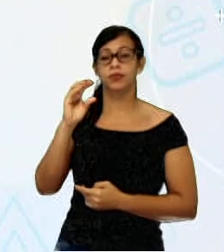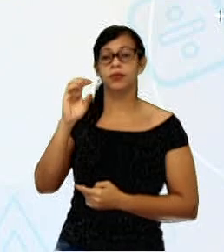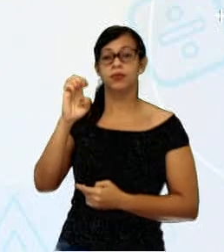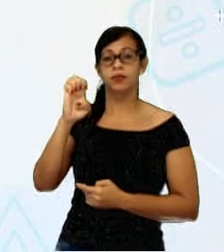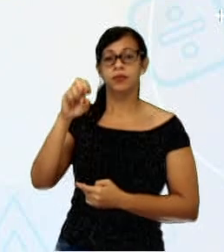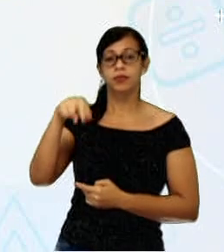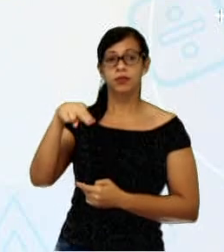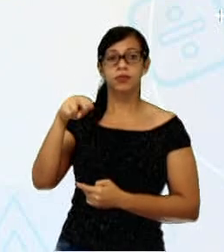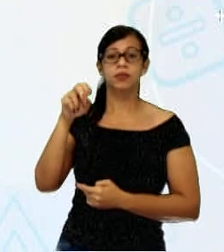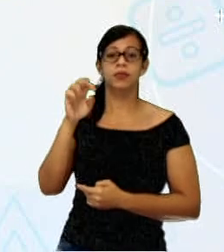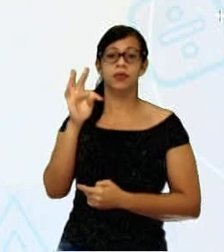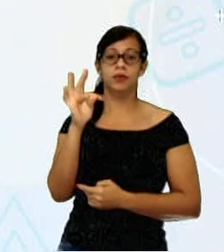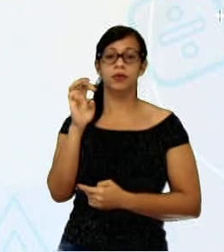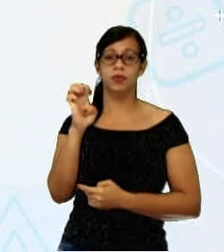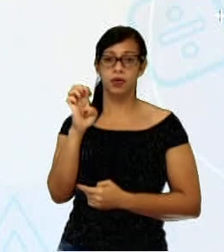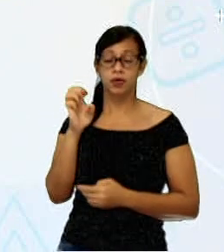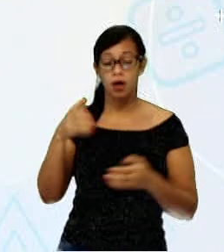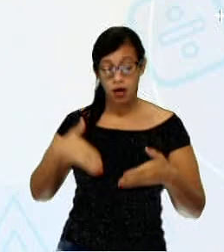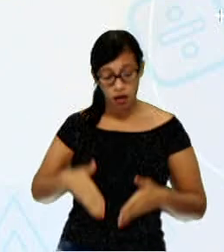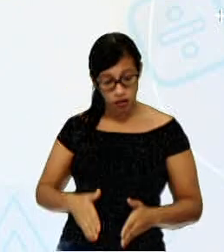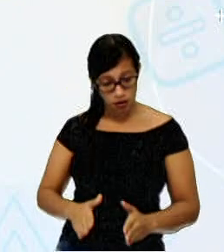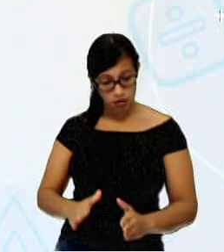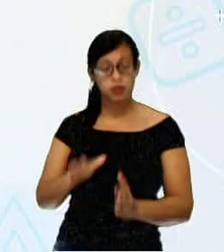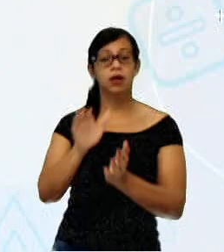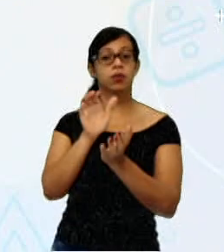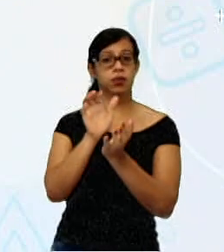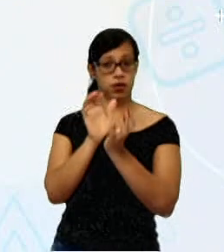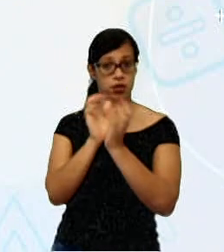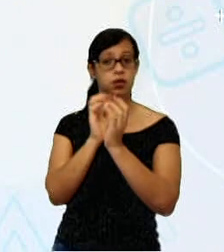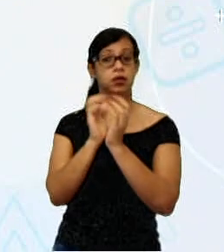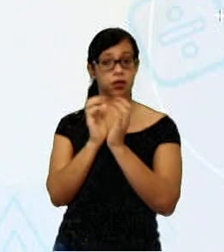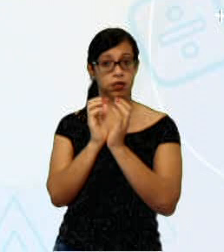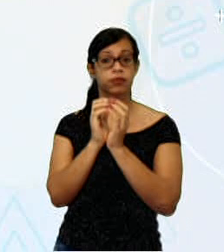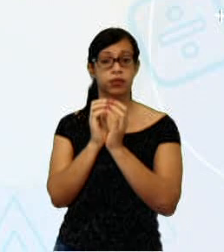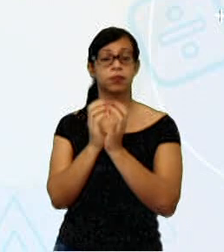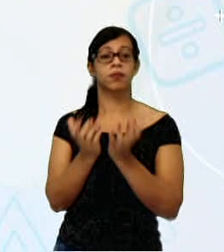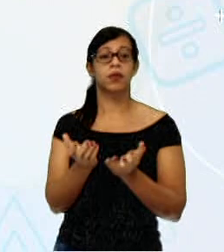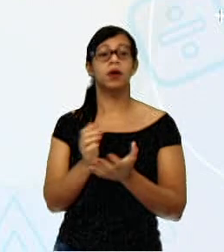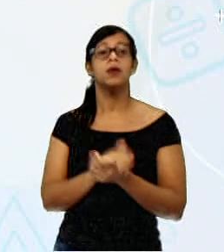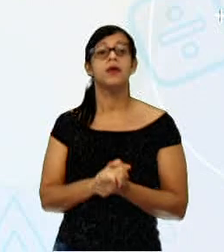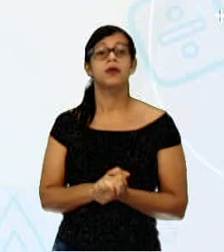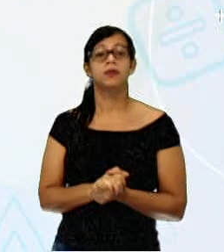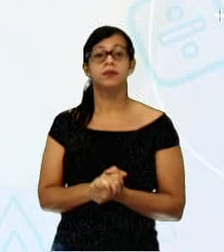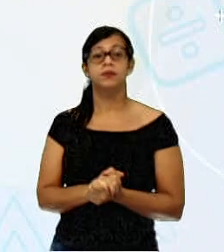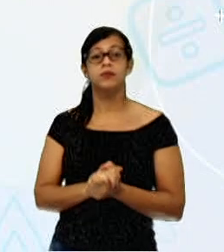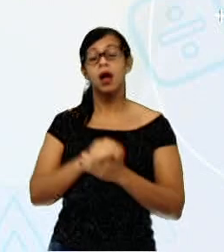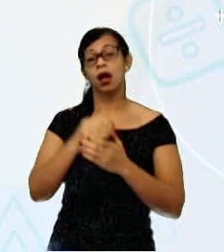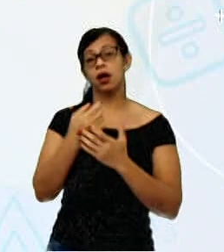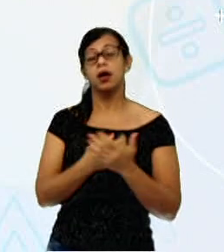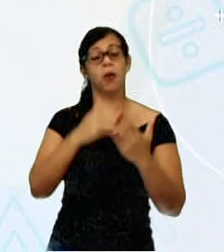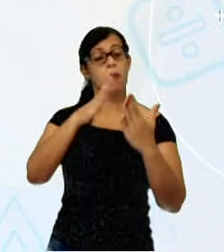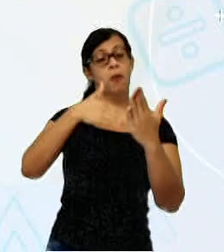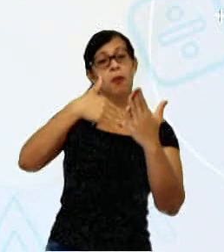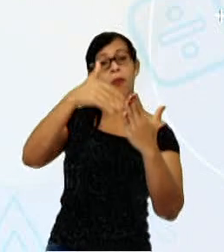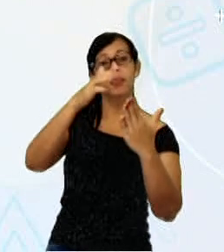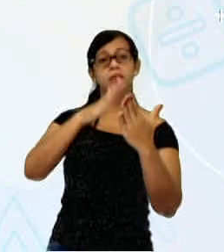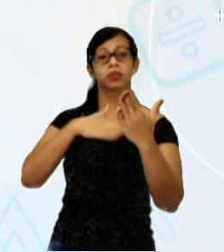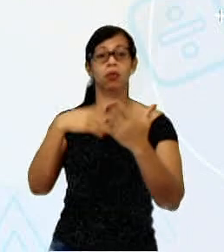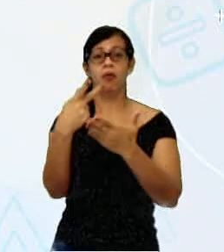Recife, Pernambuco, em 1958. Iniciou seus estudos na Escolinha de Artes de Recife, em